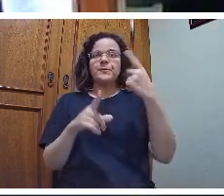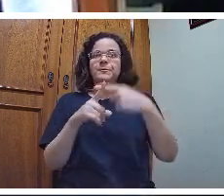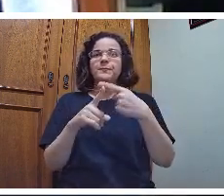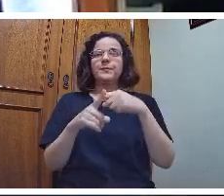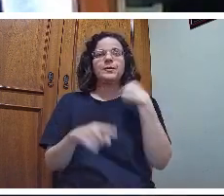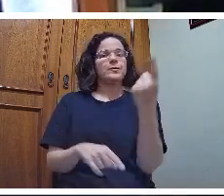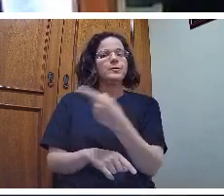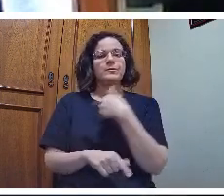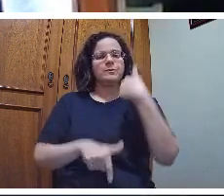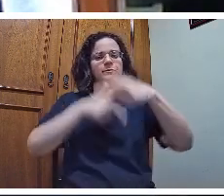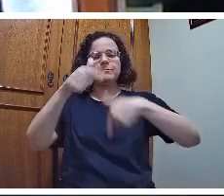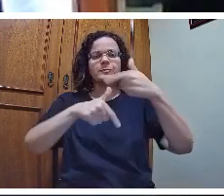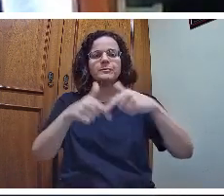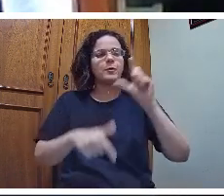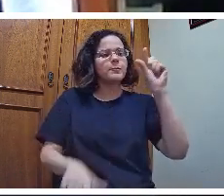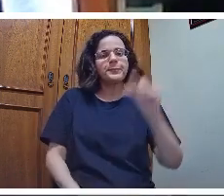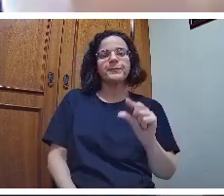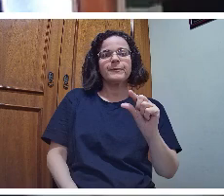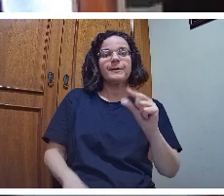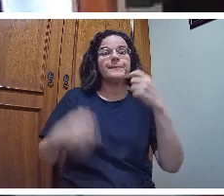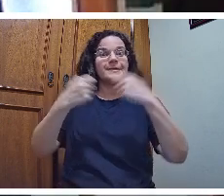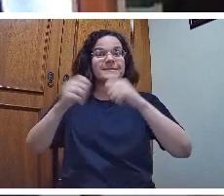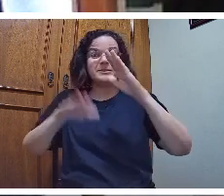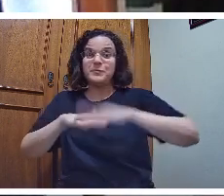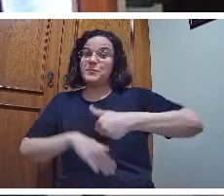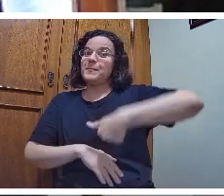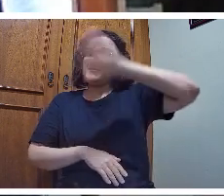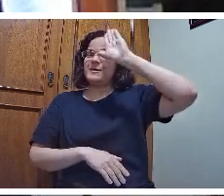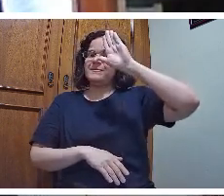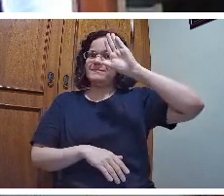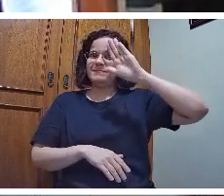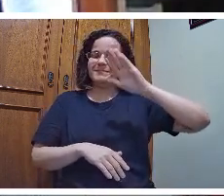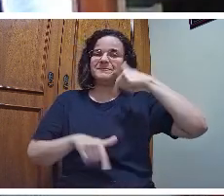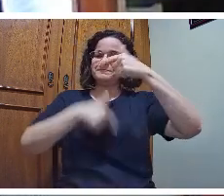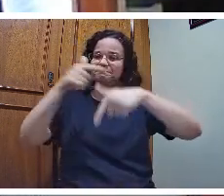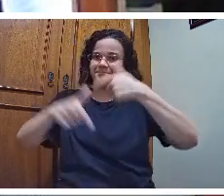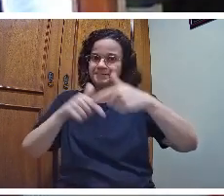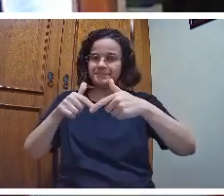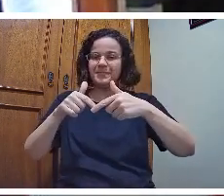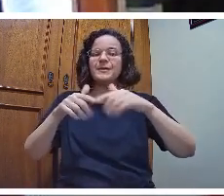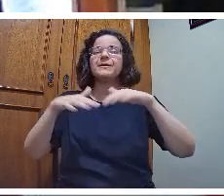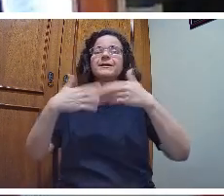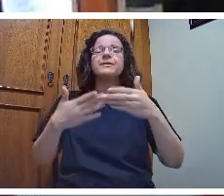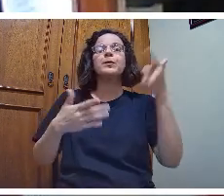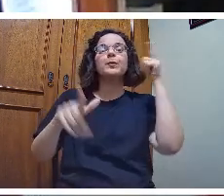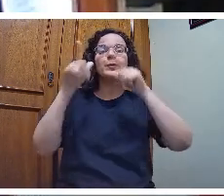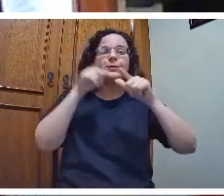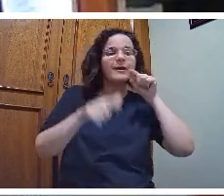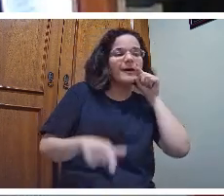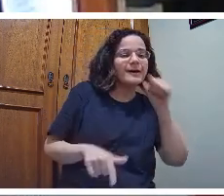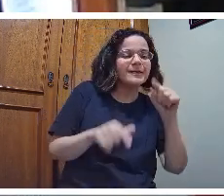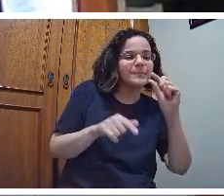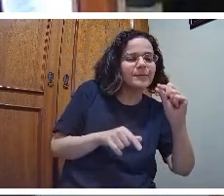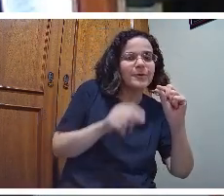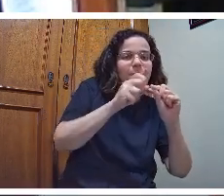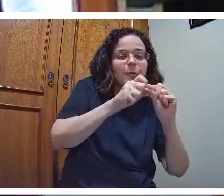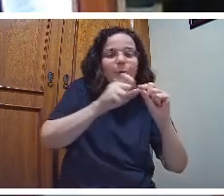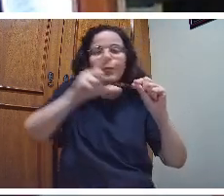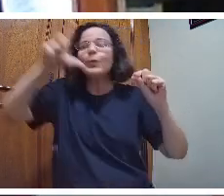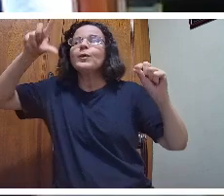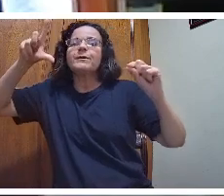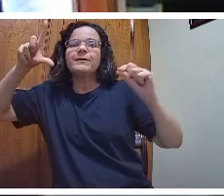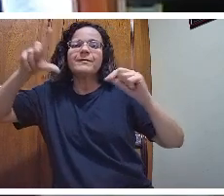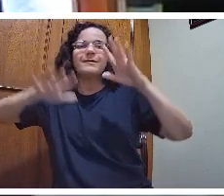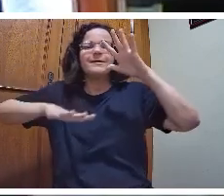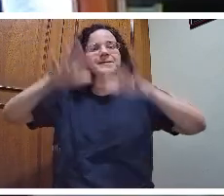Porque nós não trabalhamos pelo mínimo, nós trabalhamos pelo máximo. A possibilidade de chegar do mínimo ao máximo